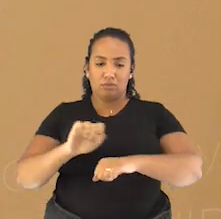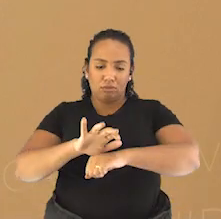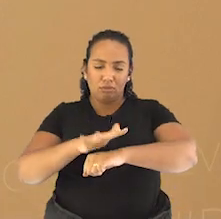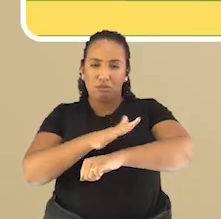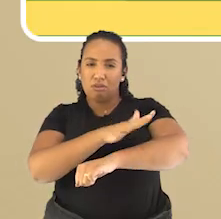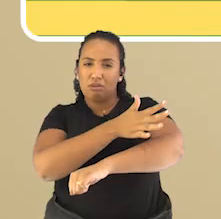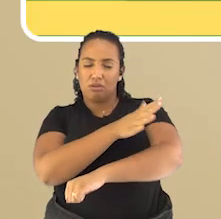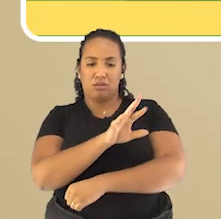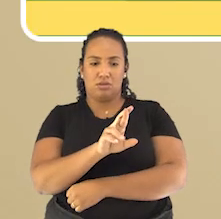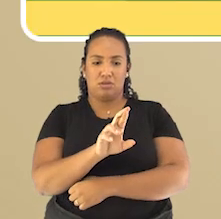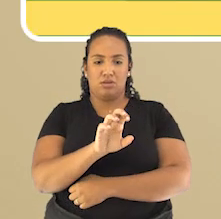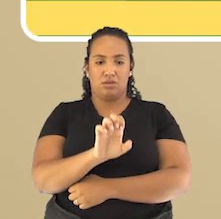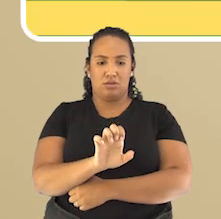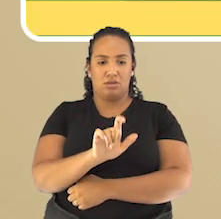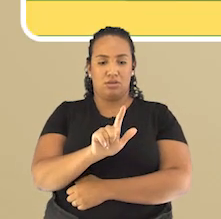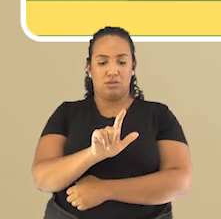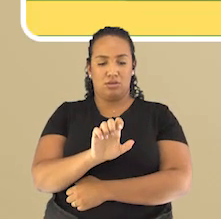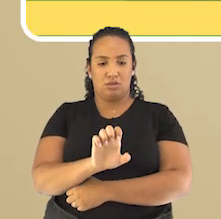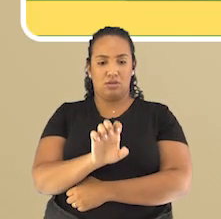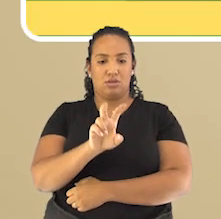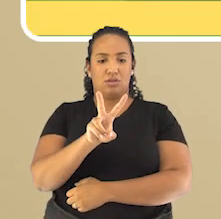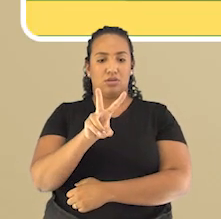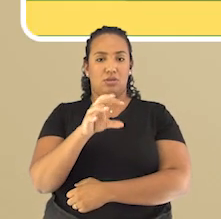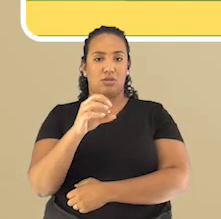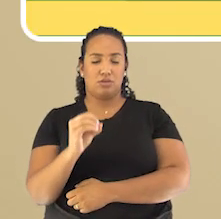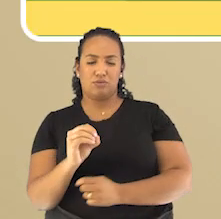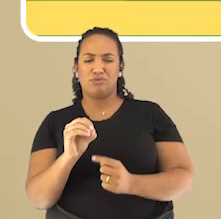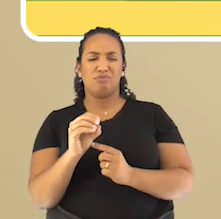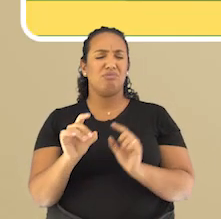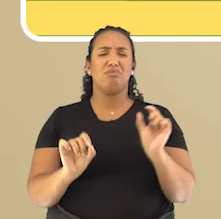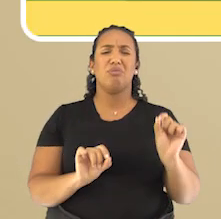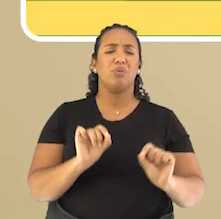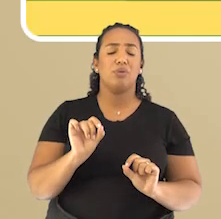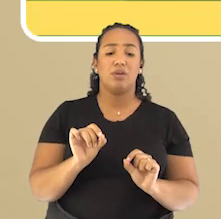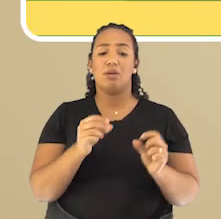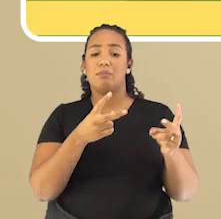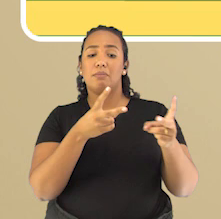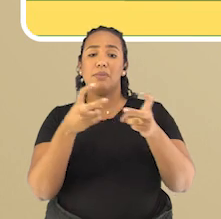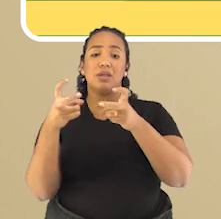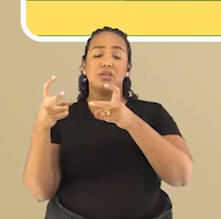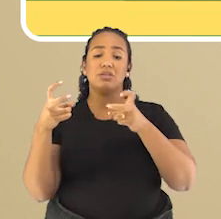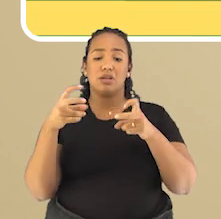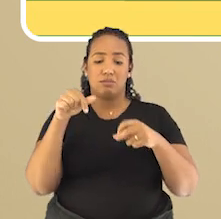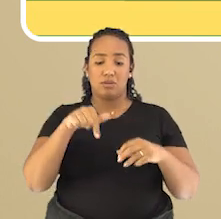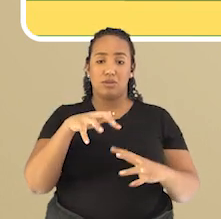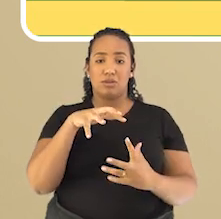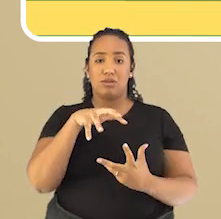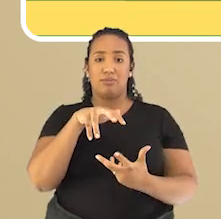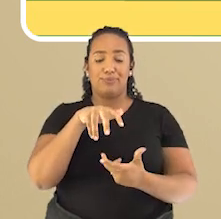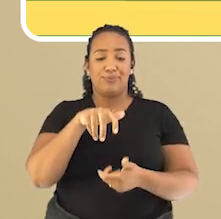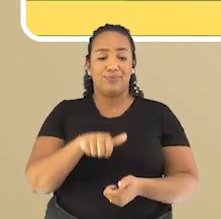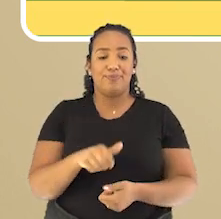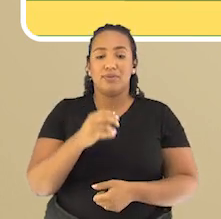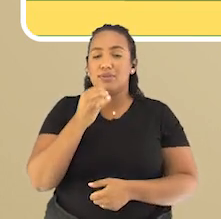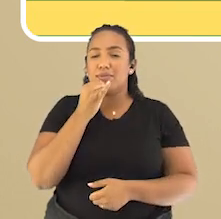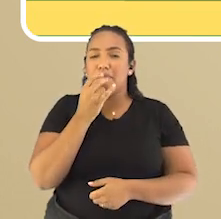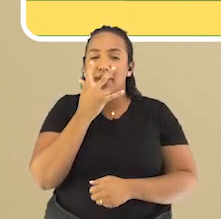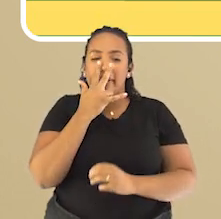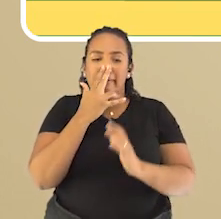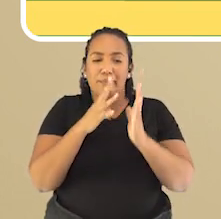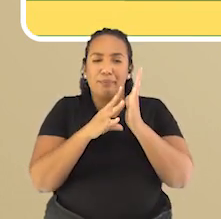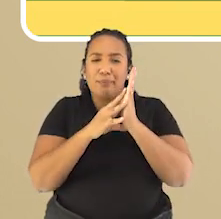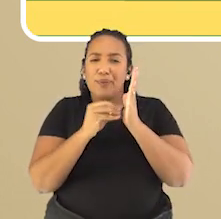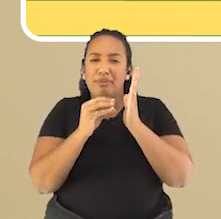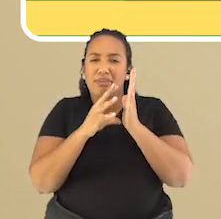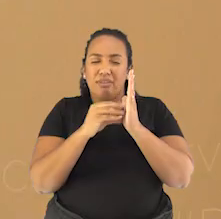entendermos, é o conjunto de formas que podemos observar na superfície terrestre. Uma espécie de modelamento, ali, um